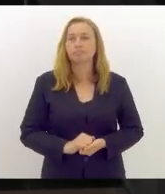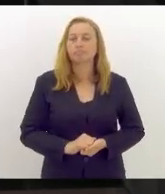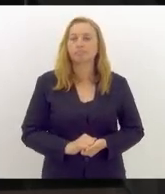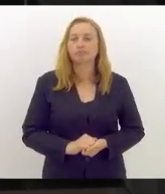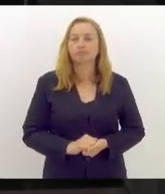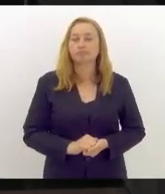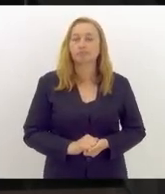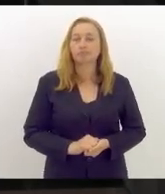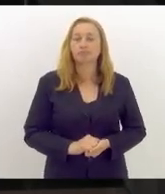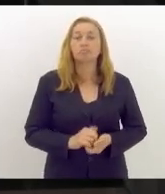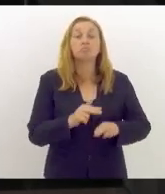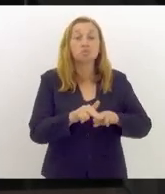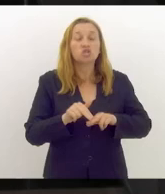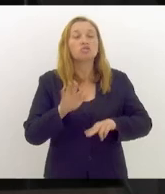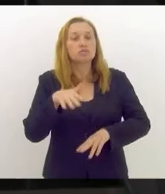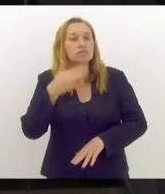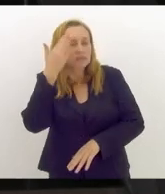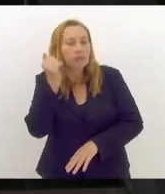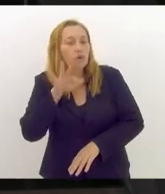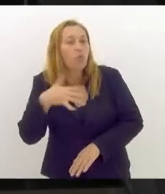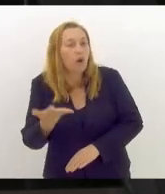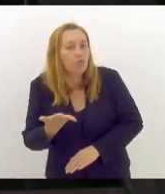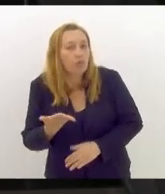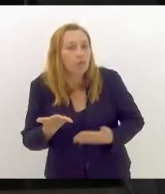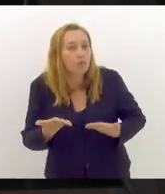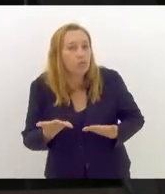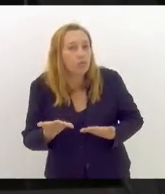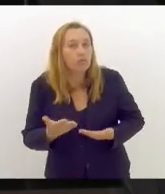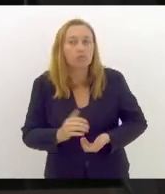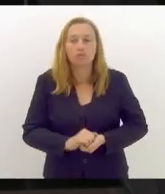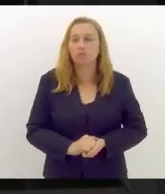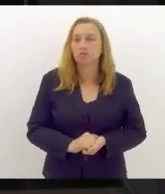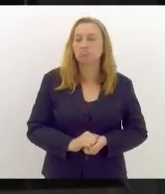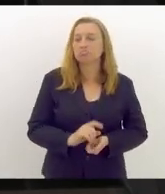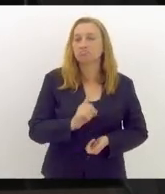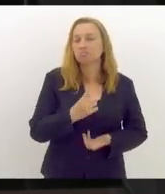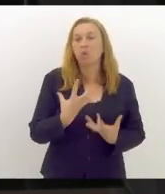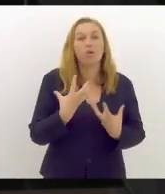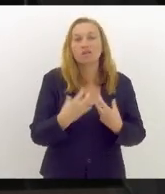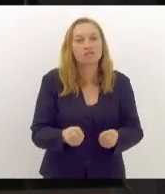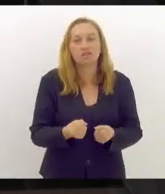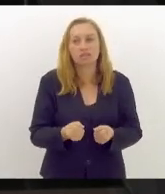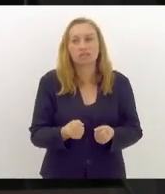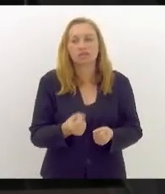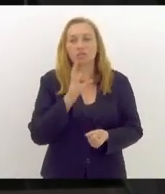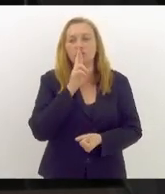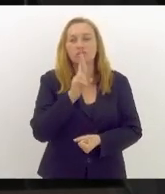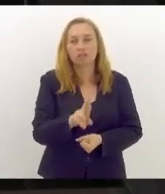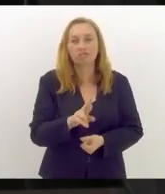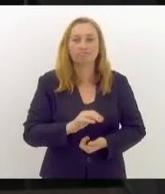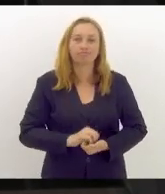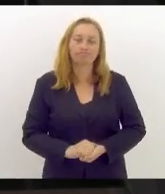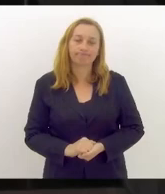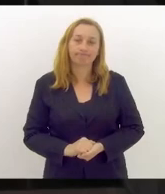sabe com que motivo, senhor presidente? Não aceitam o resultado.